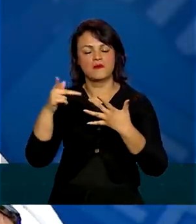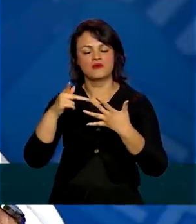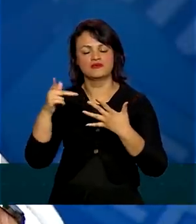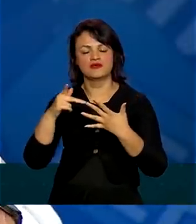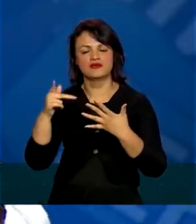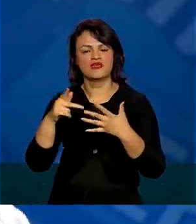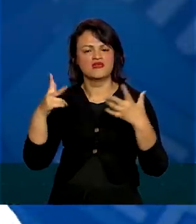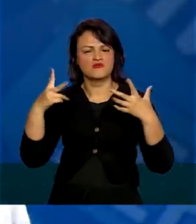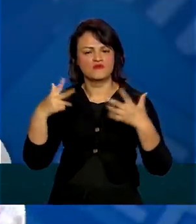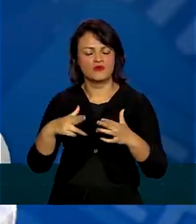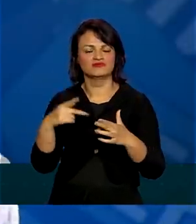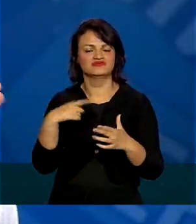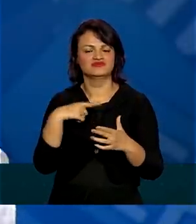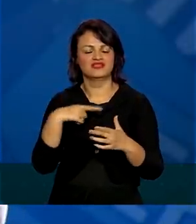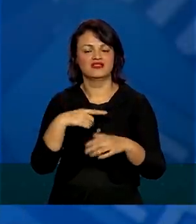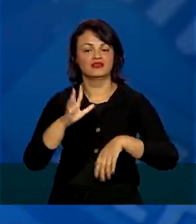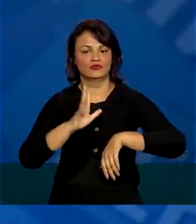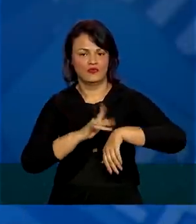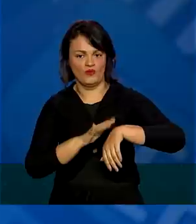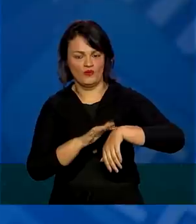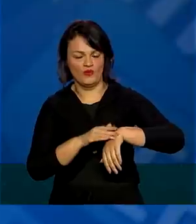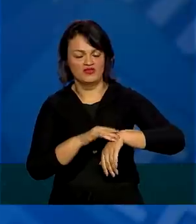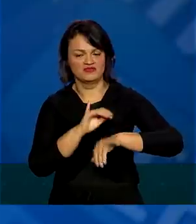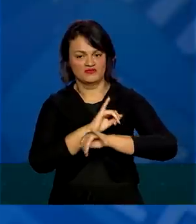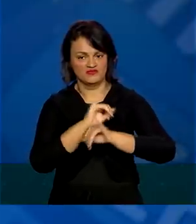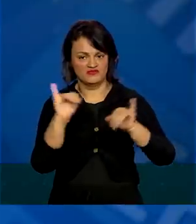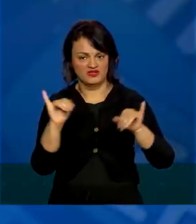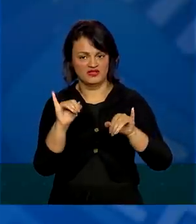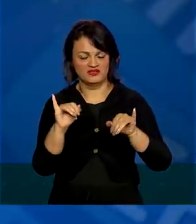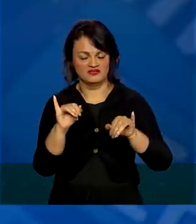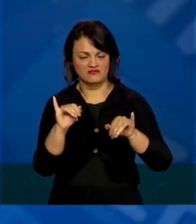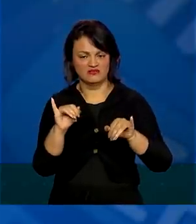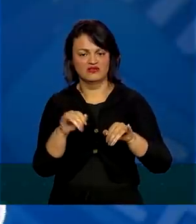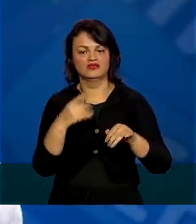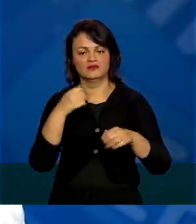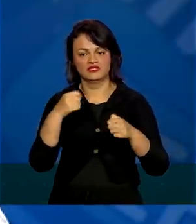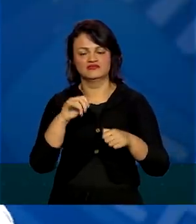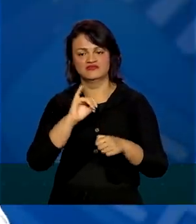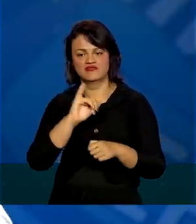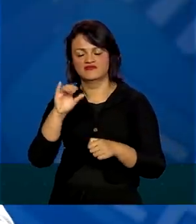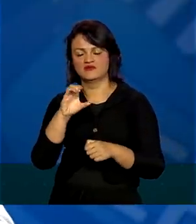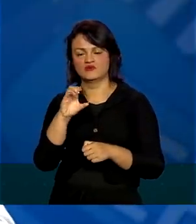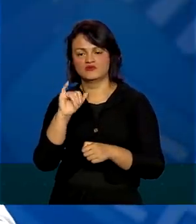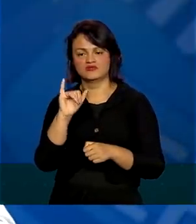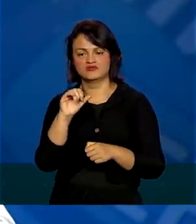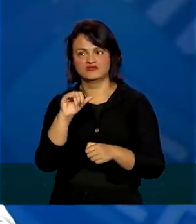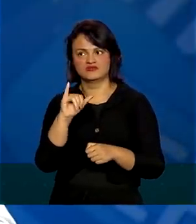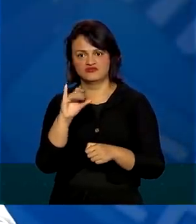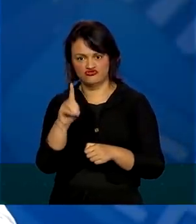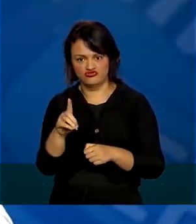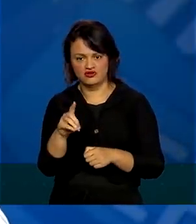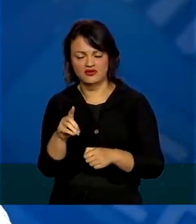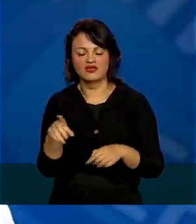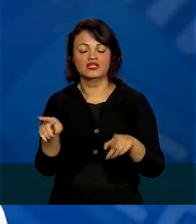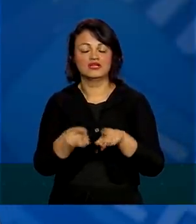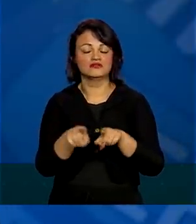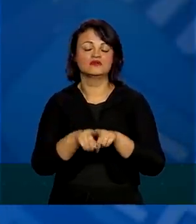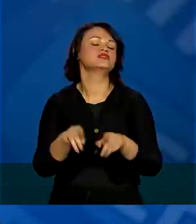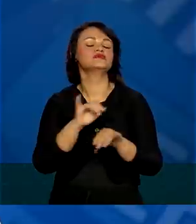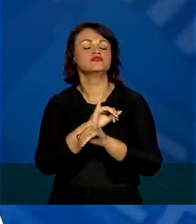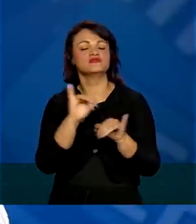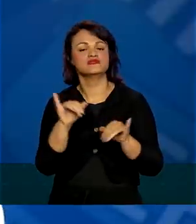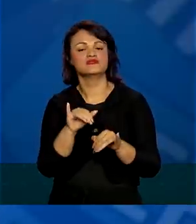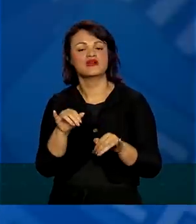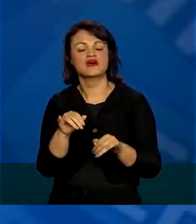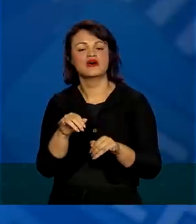igual existe doença de notificação compulsória, que tem que mandar o CID, hoje nós colocamos notificação